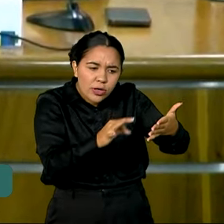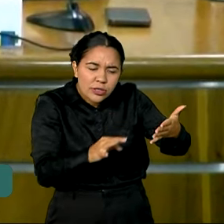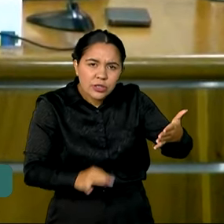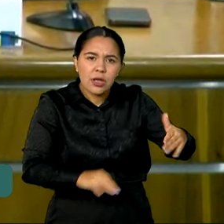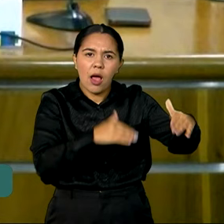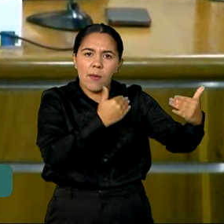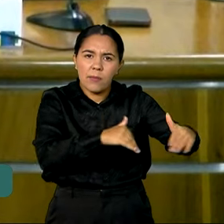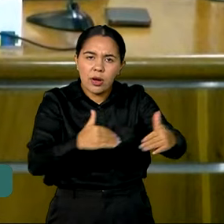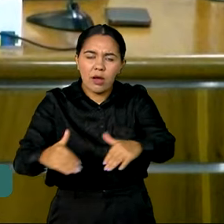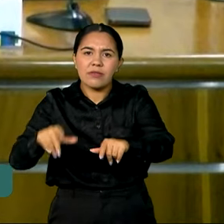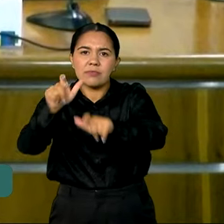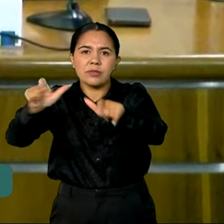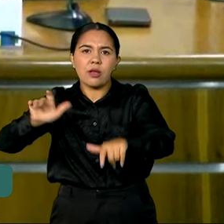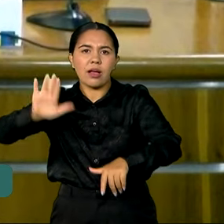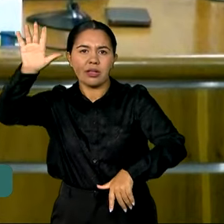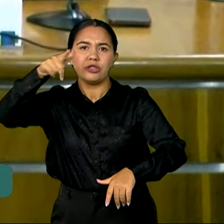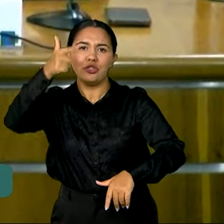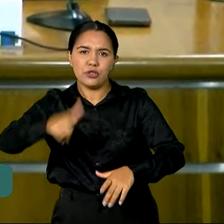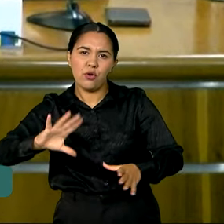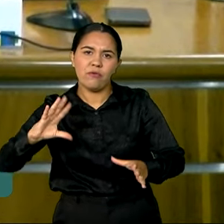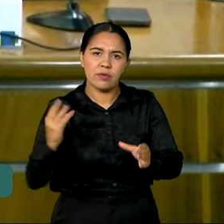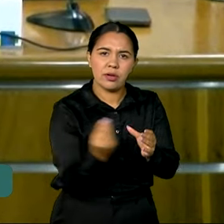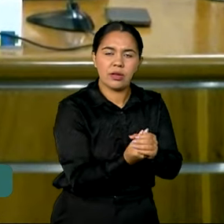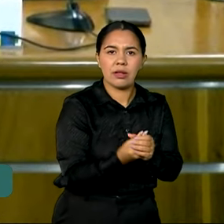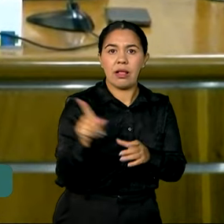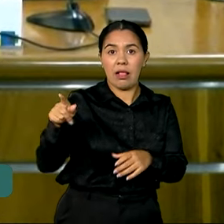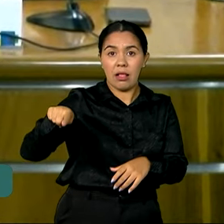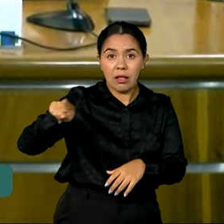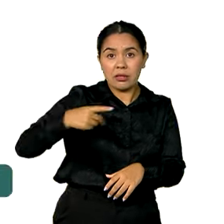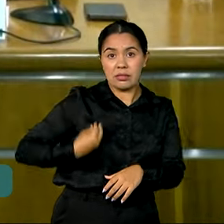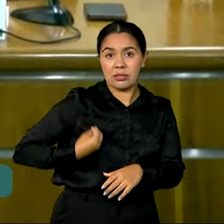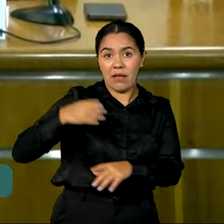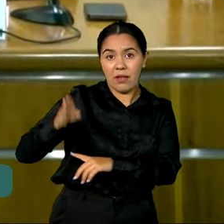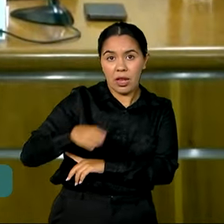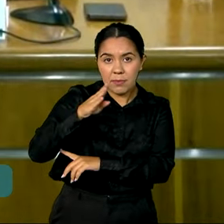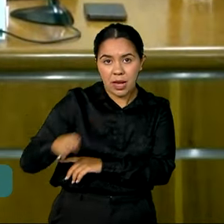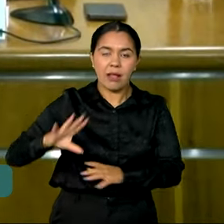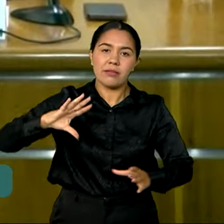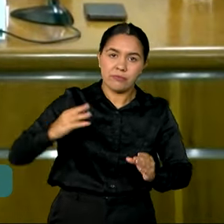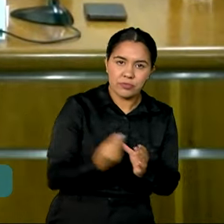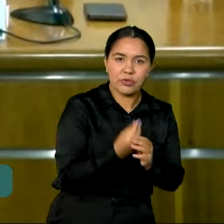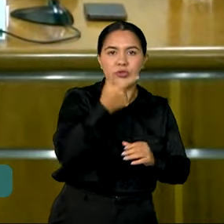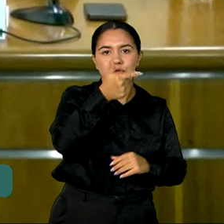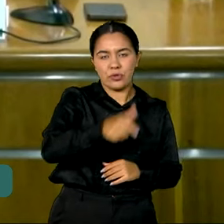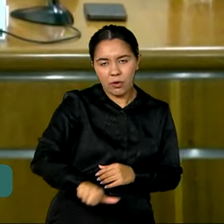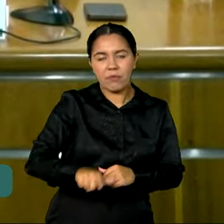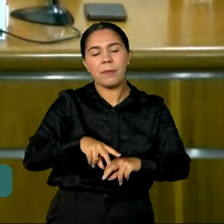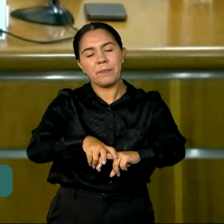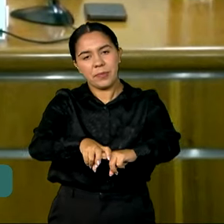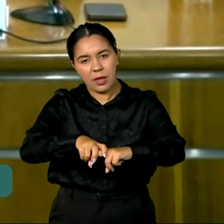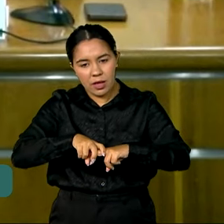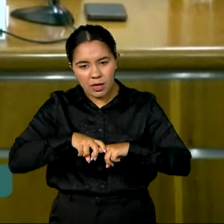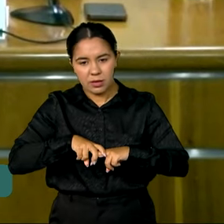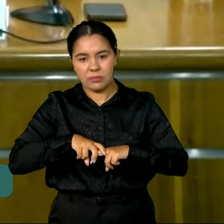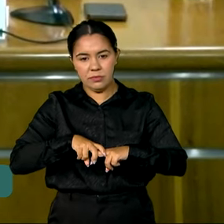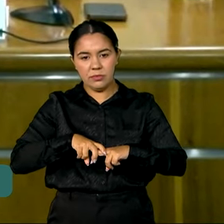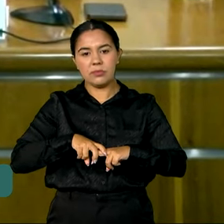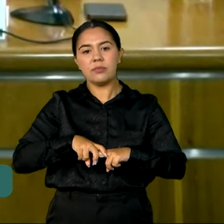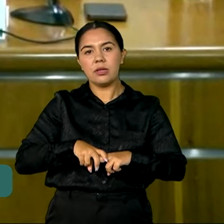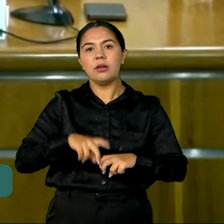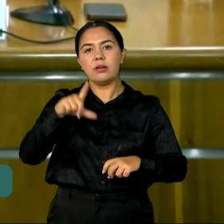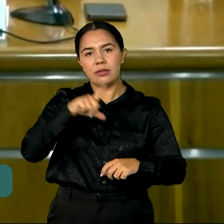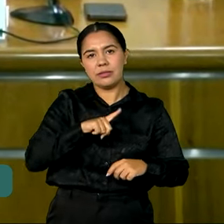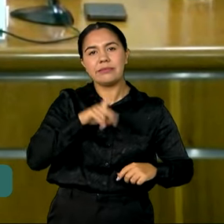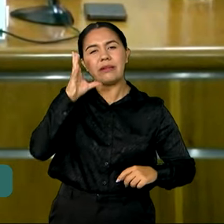reintegrados ao concurso, que estavam eliminados e que agora estão sendo reintegrados. Por isso, a gente vai ter então um percurso